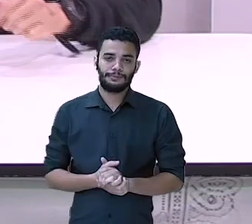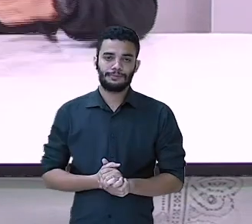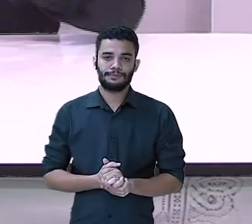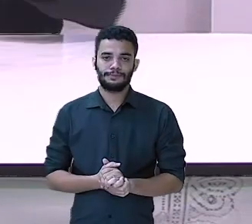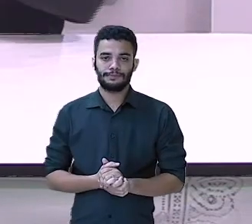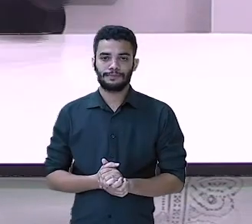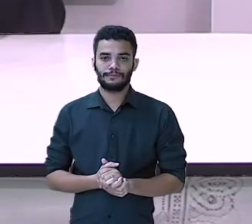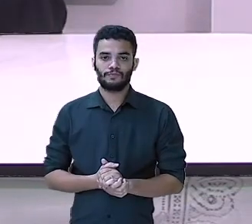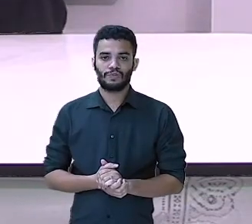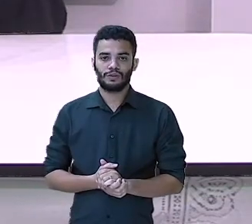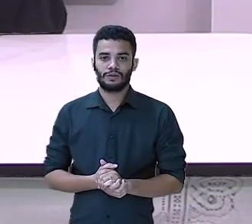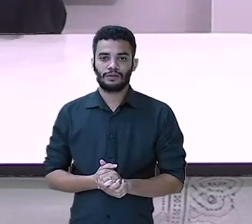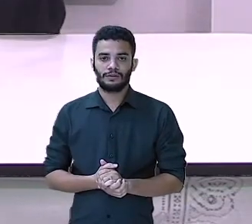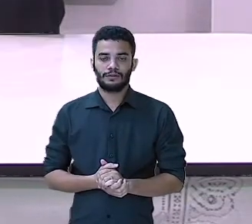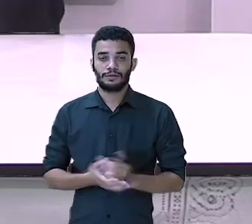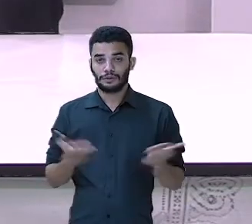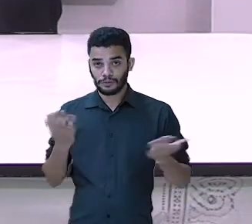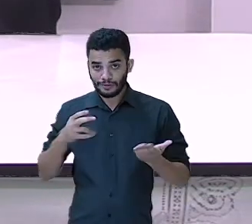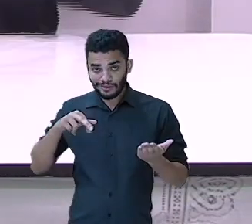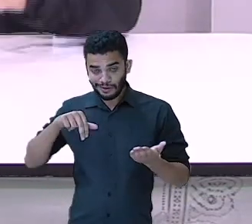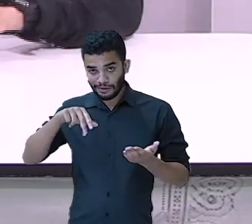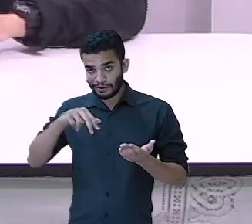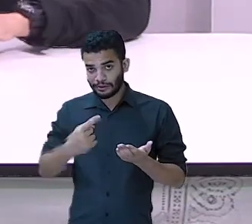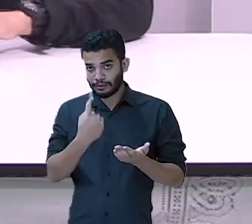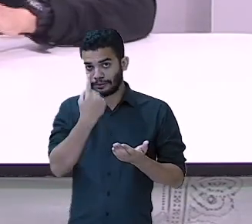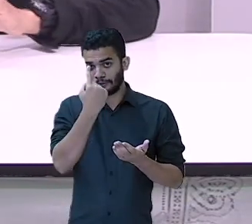Avance uma casa.